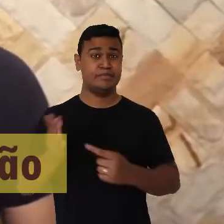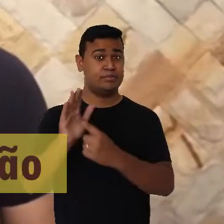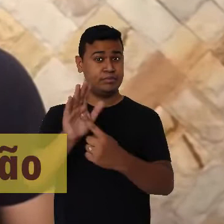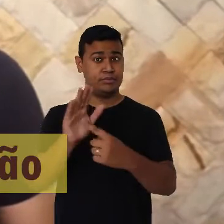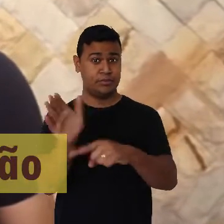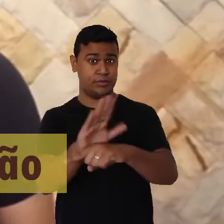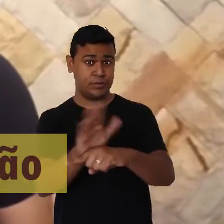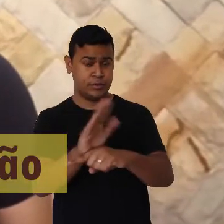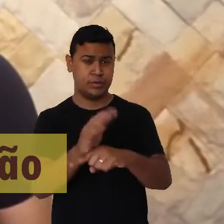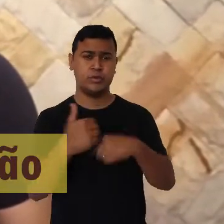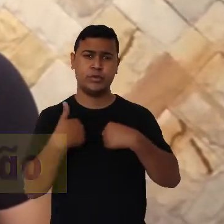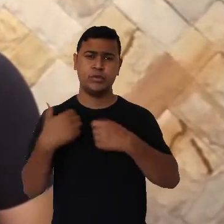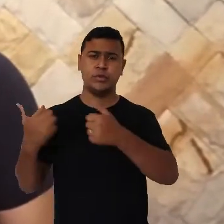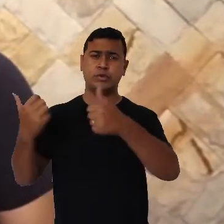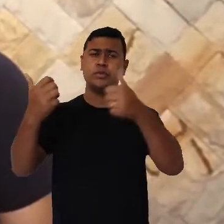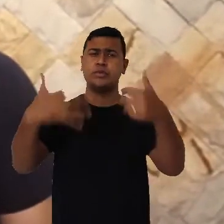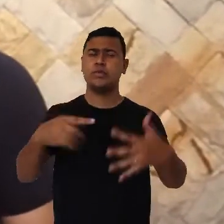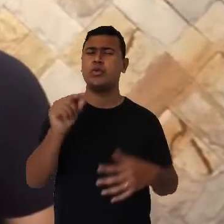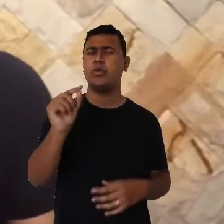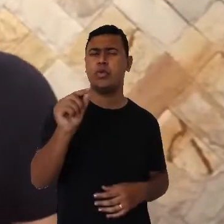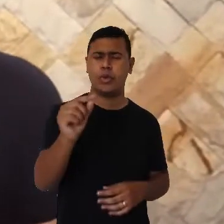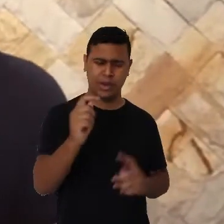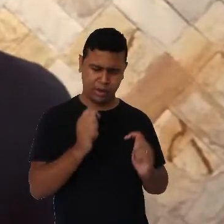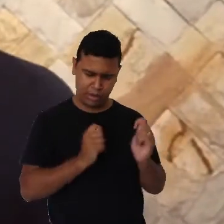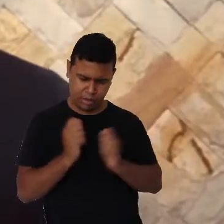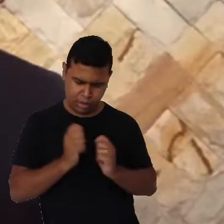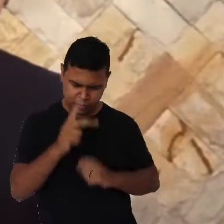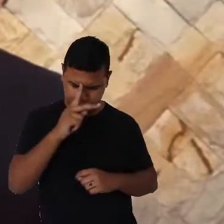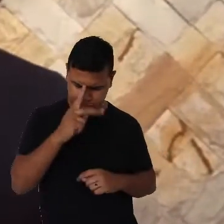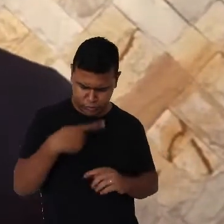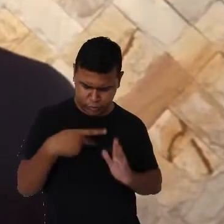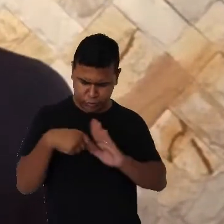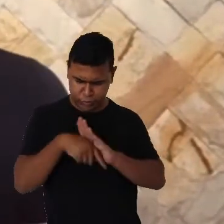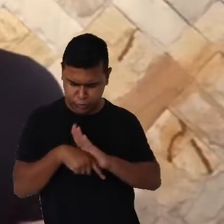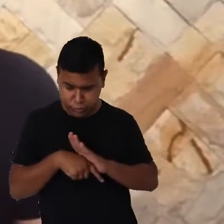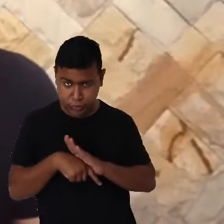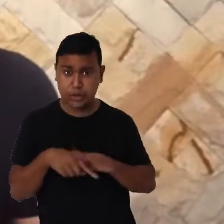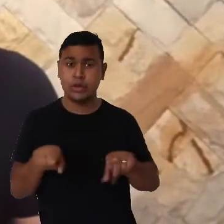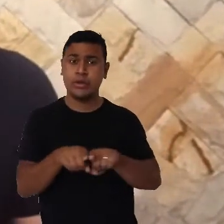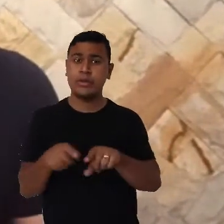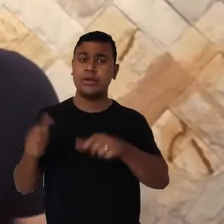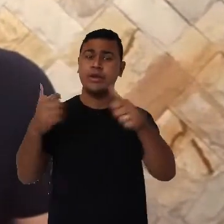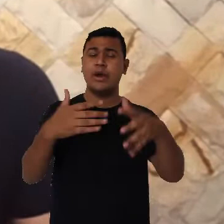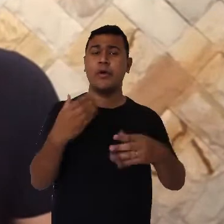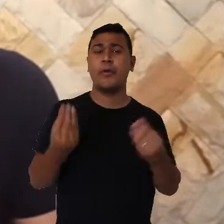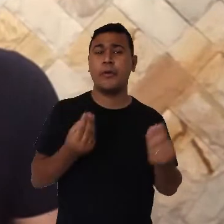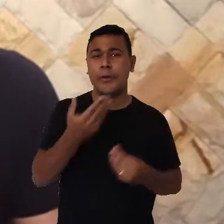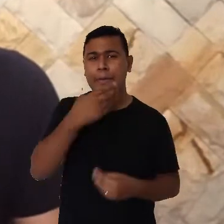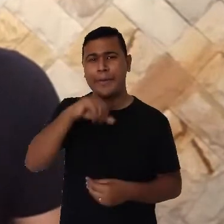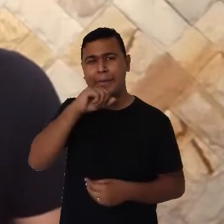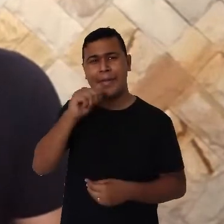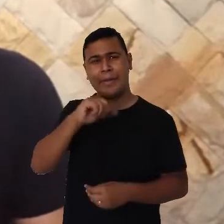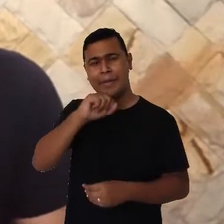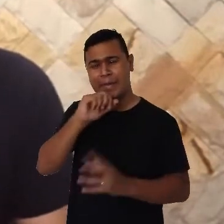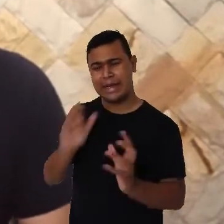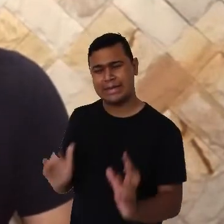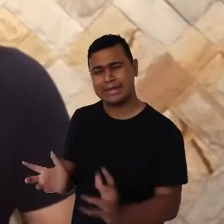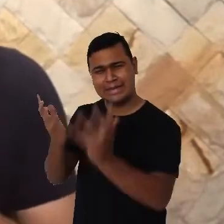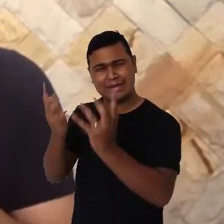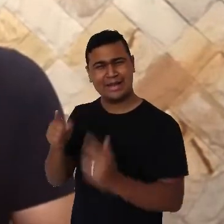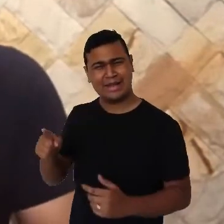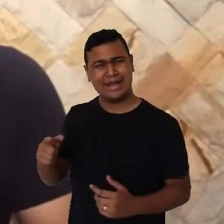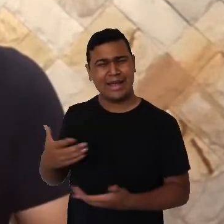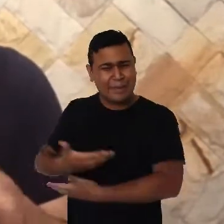que é autorregulação e falarei sobre como os pais podem estimular autorregulação em crianças